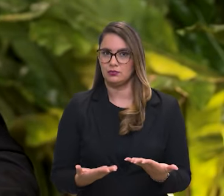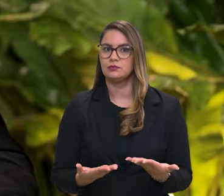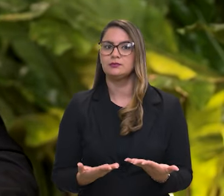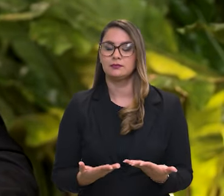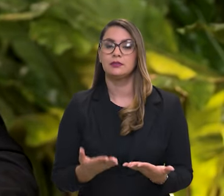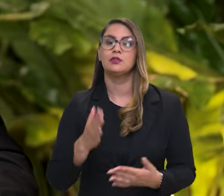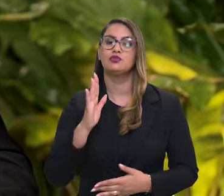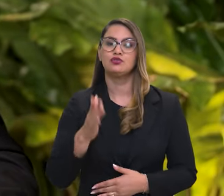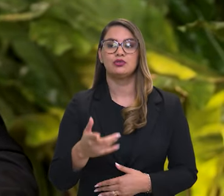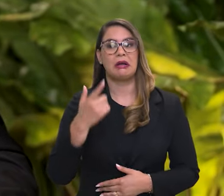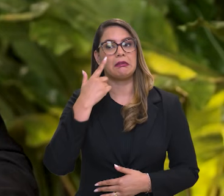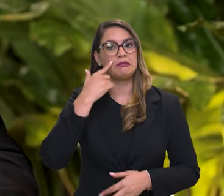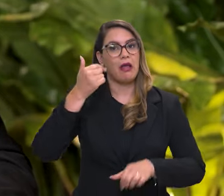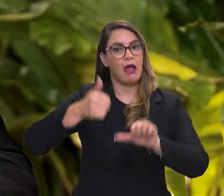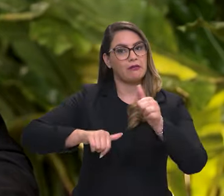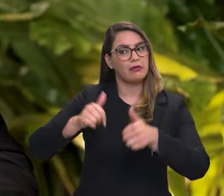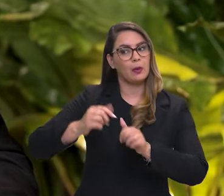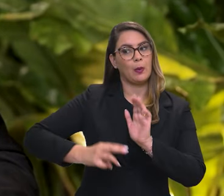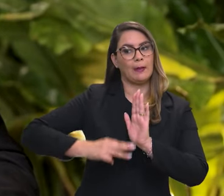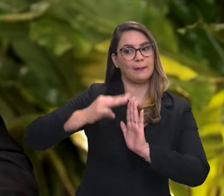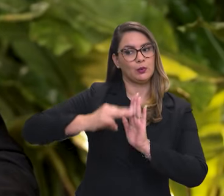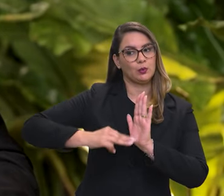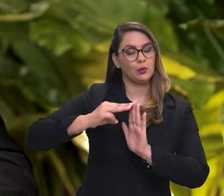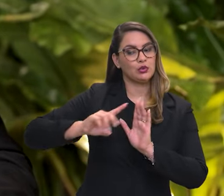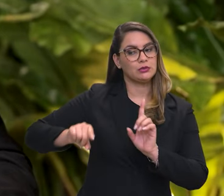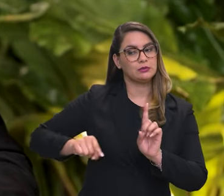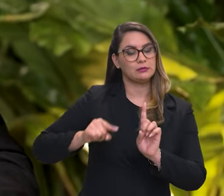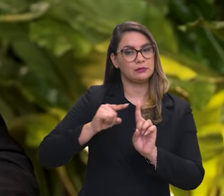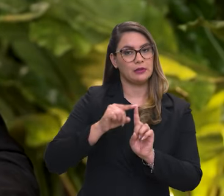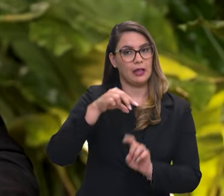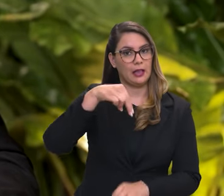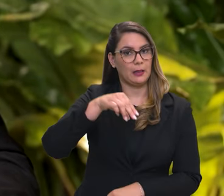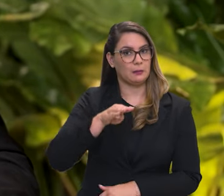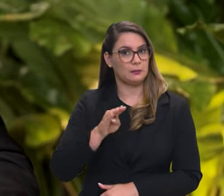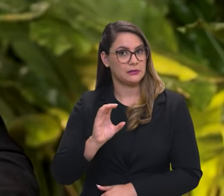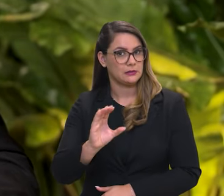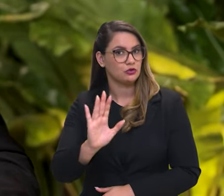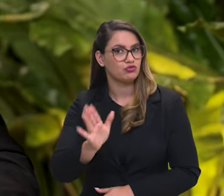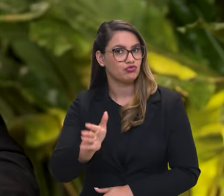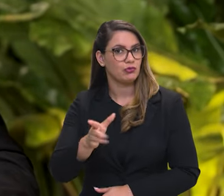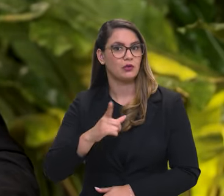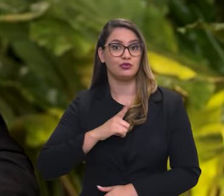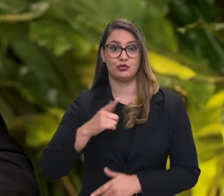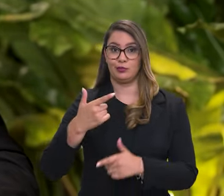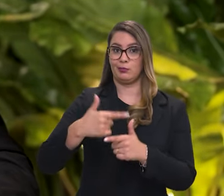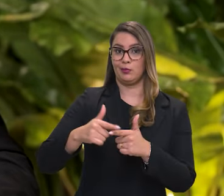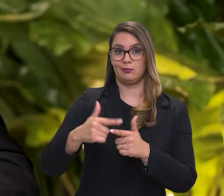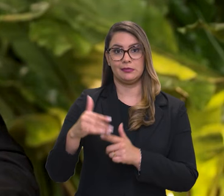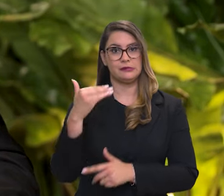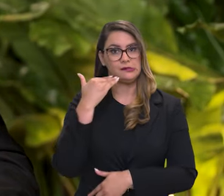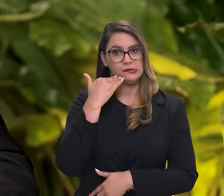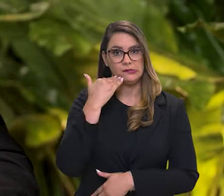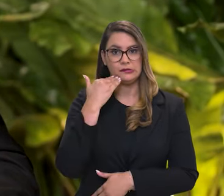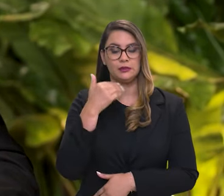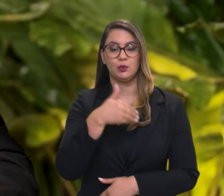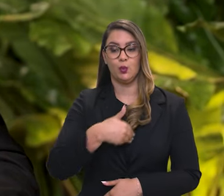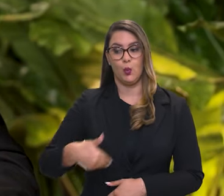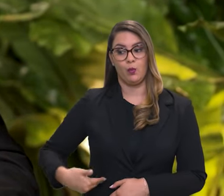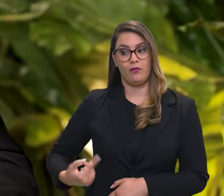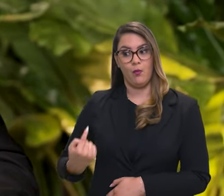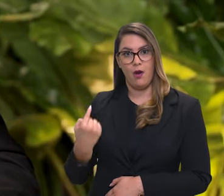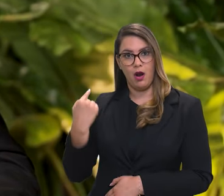já reavaliou a metodologia da sua meta, da sua NDC. A gente tinha um problema aí